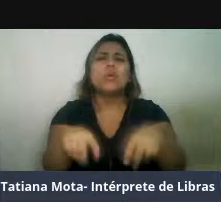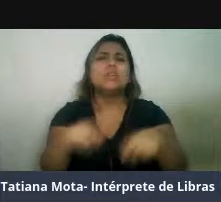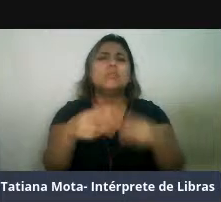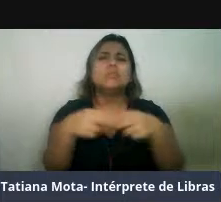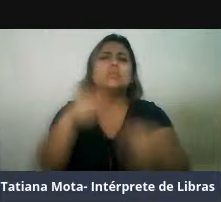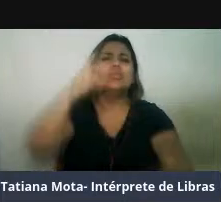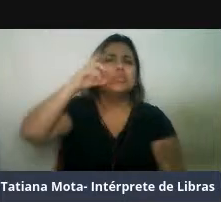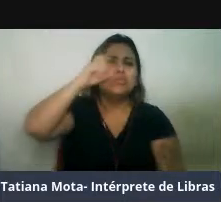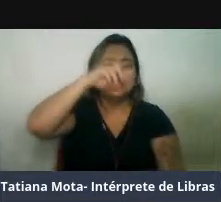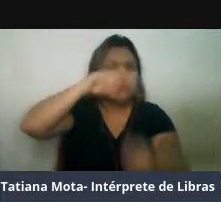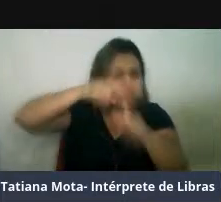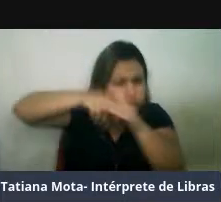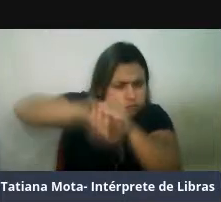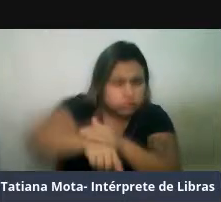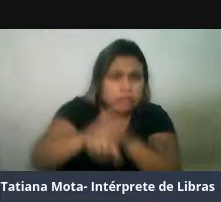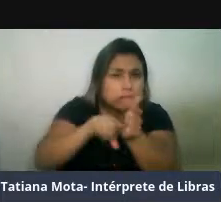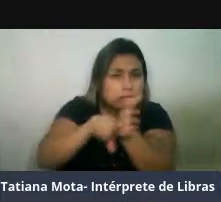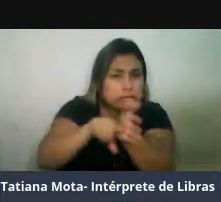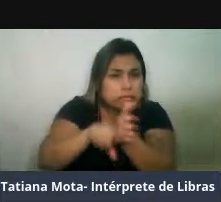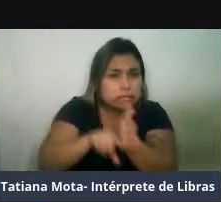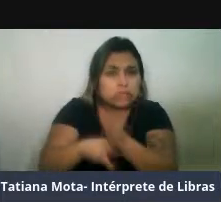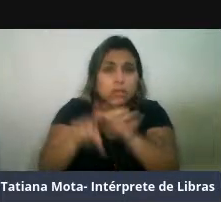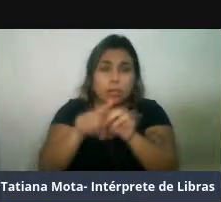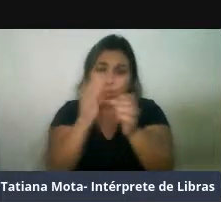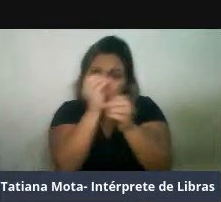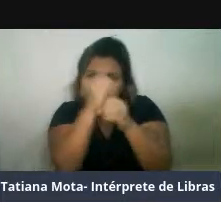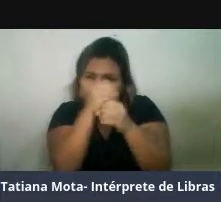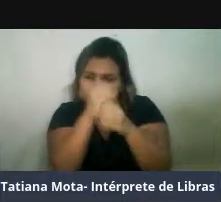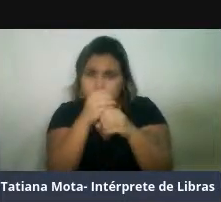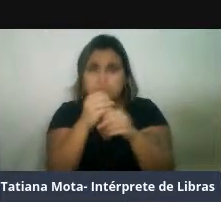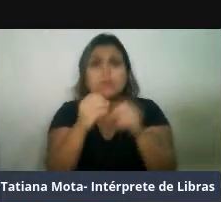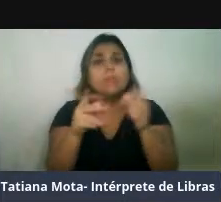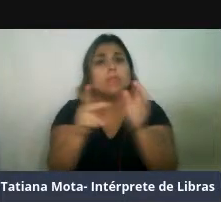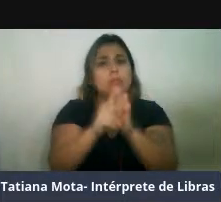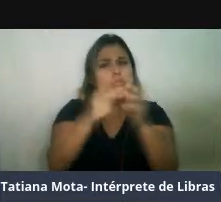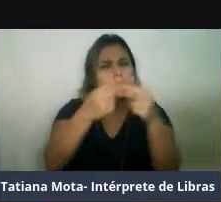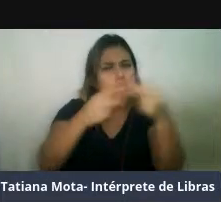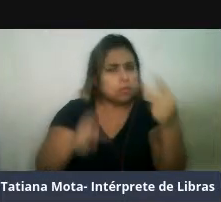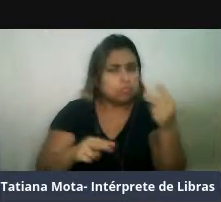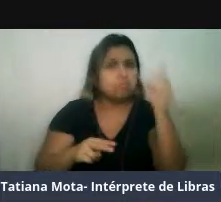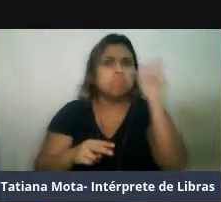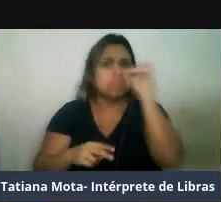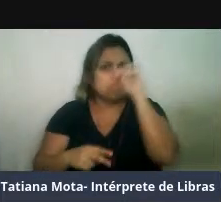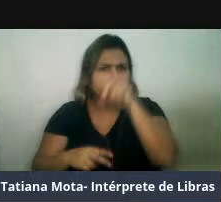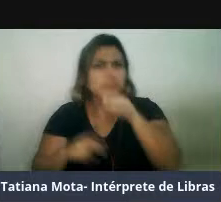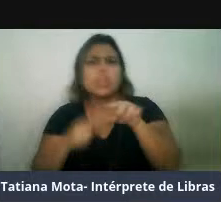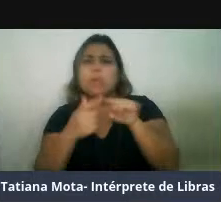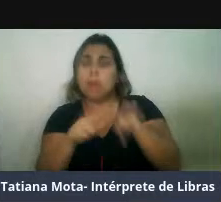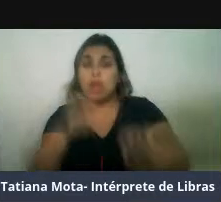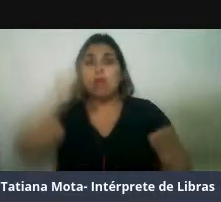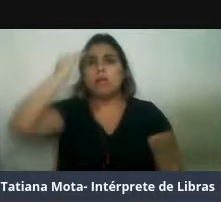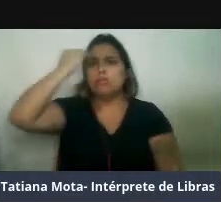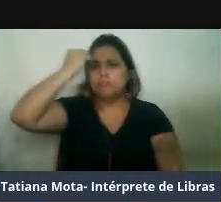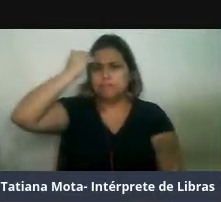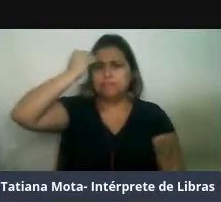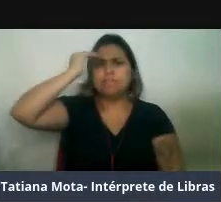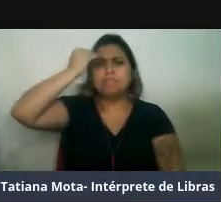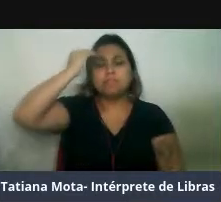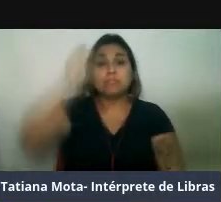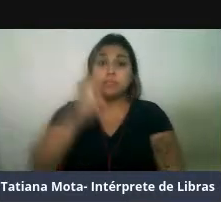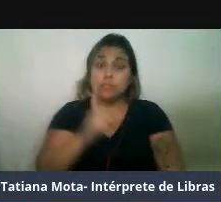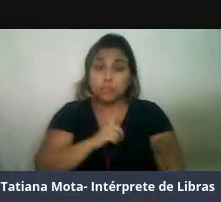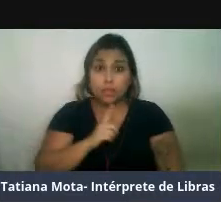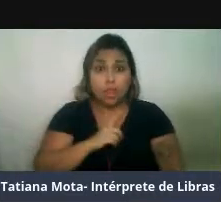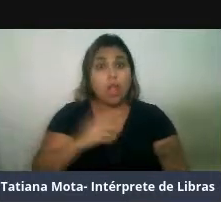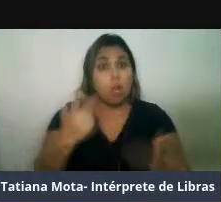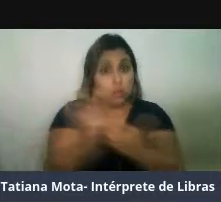coletar amostras, fazer análises genéticas, então, é compreensível, né, que nós tenhamos novidades aparecendo à